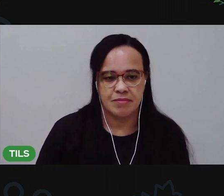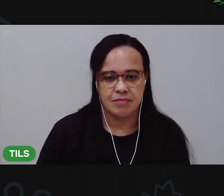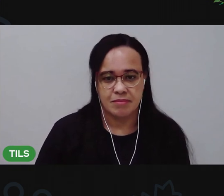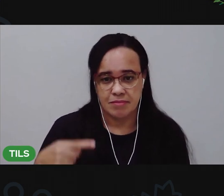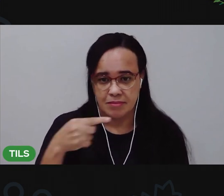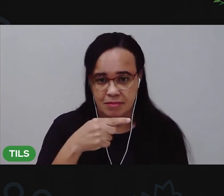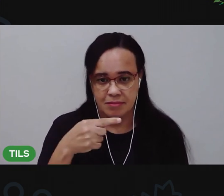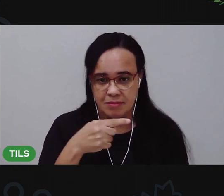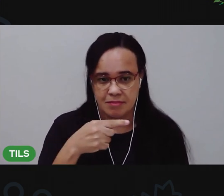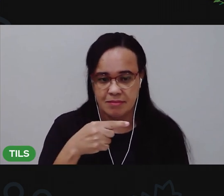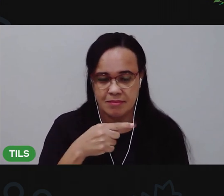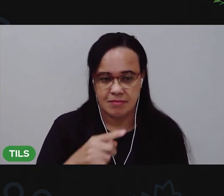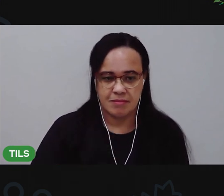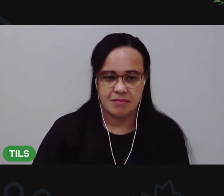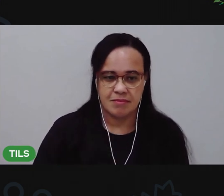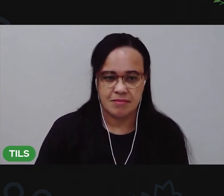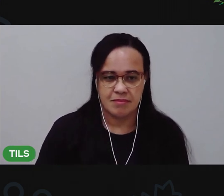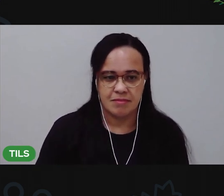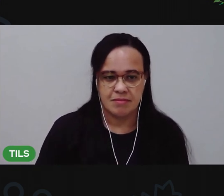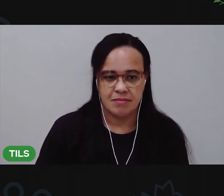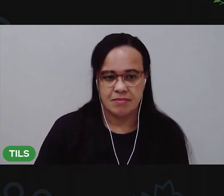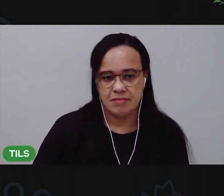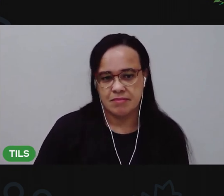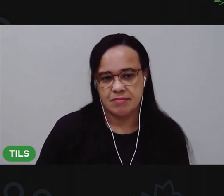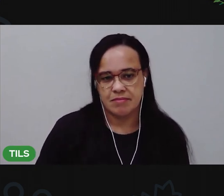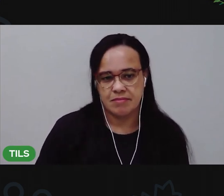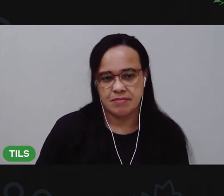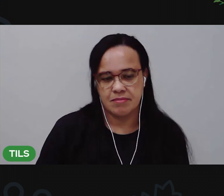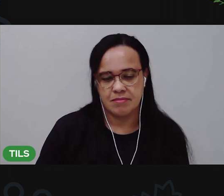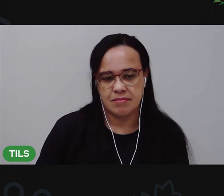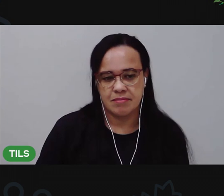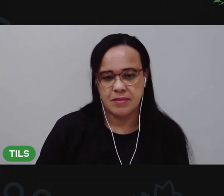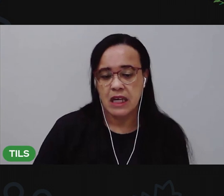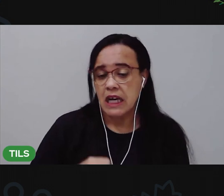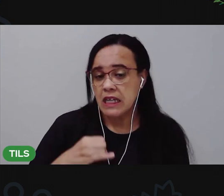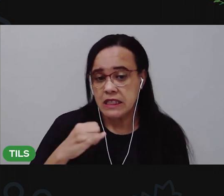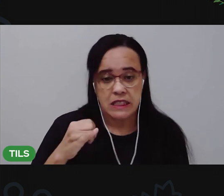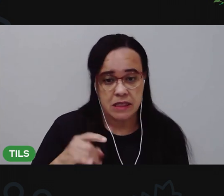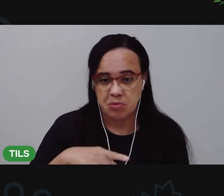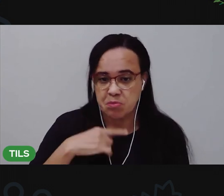Se não tiver difícil por baixo, tenta do outro lado.